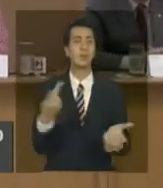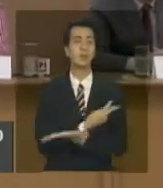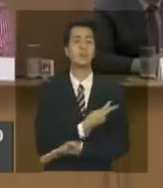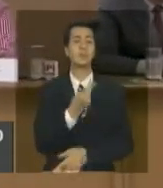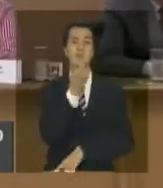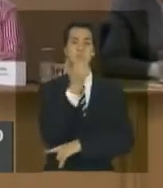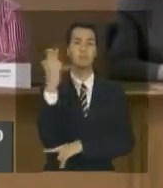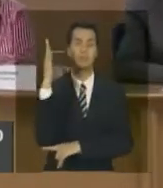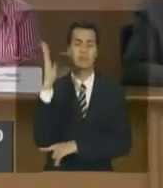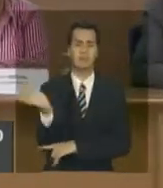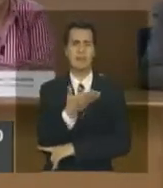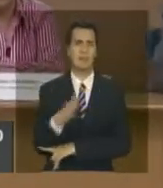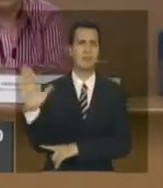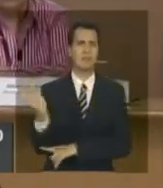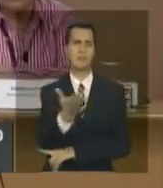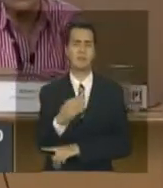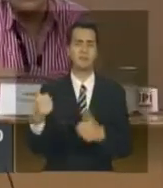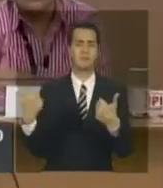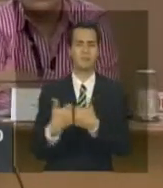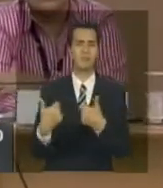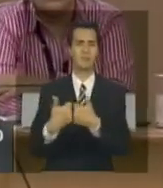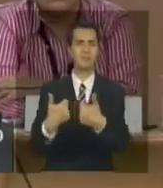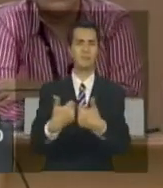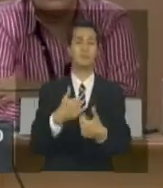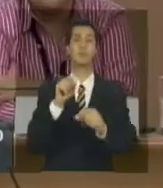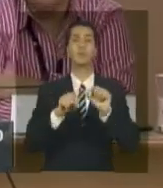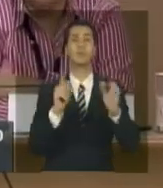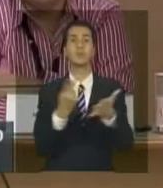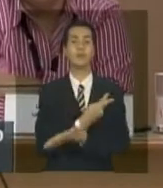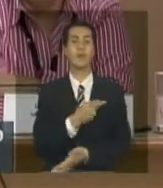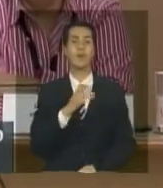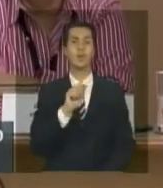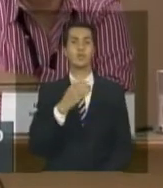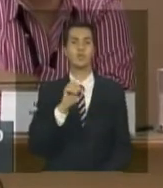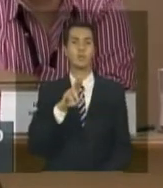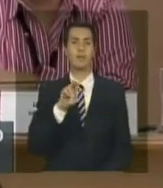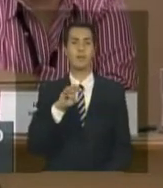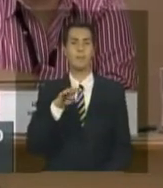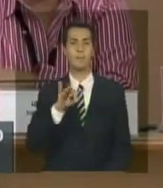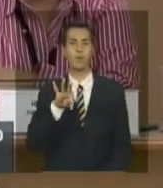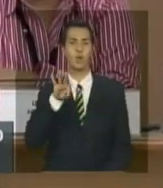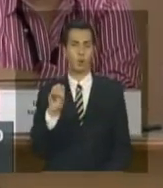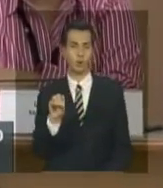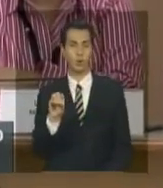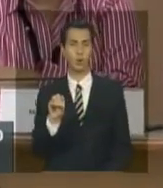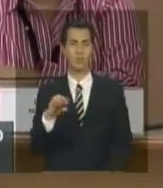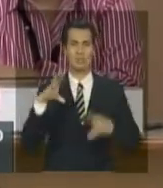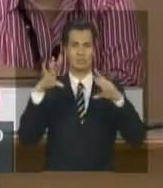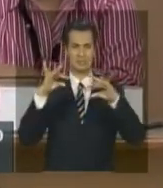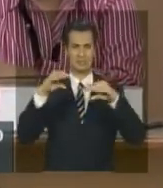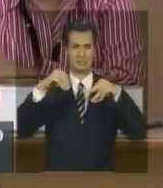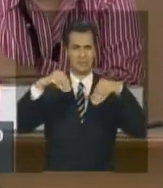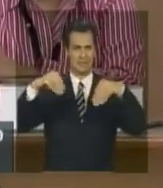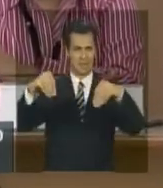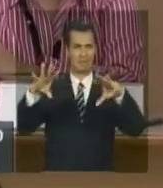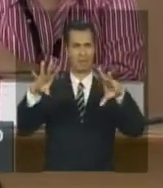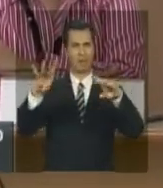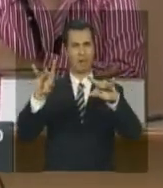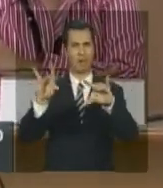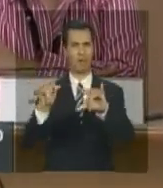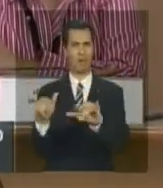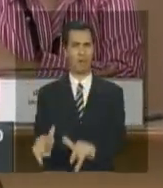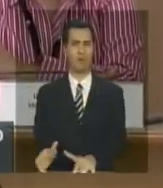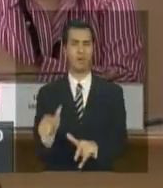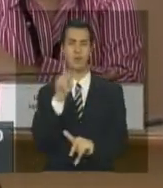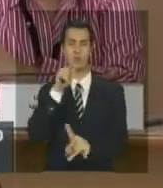cabeceira do Taquari está havendo um grande processo de assoreamento do rio Taquari dentro do pantanal. Portanto, o rio